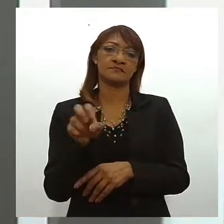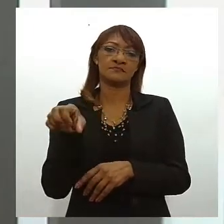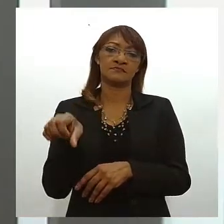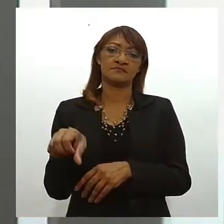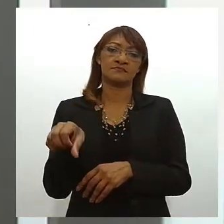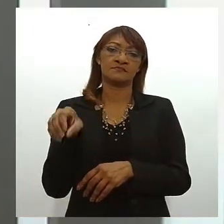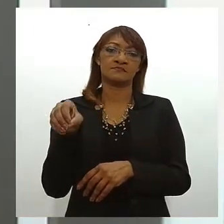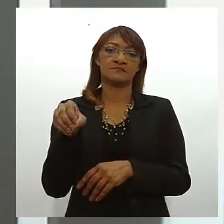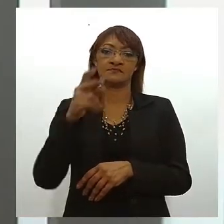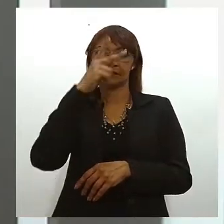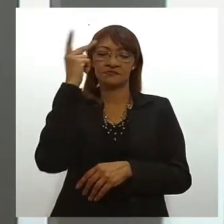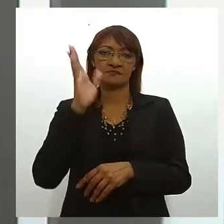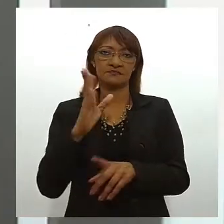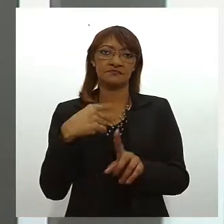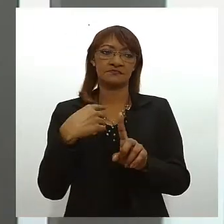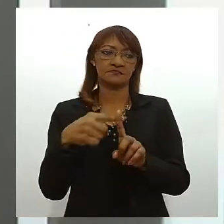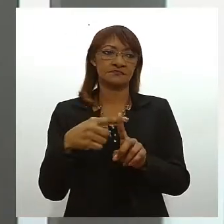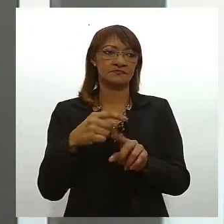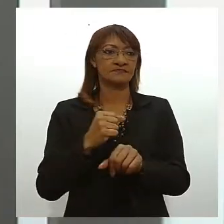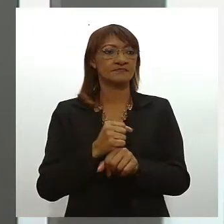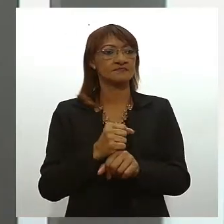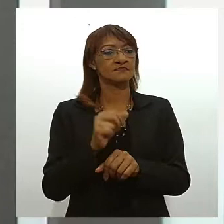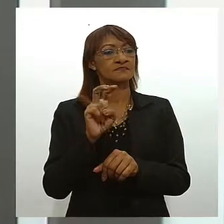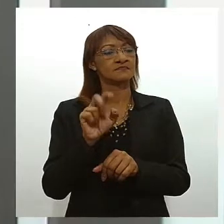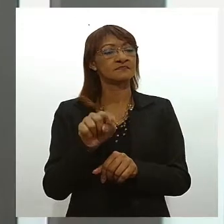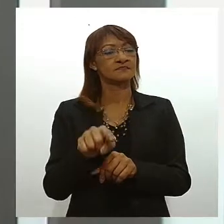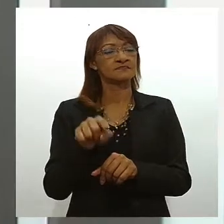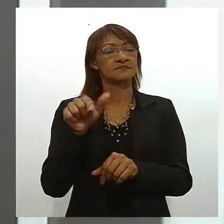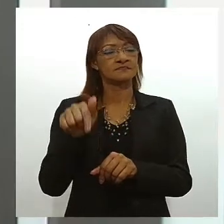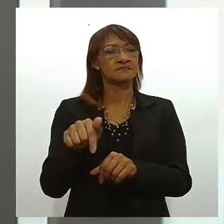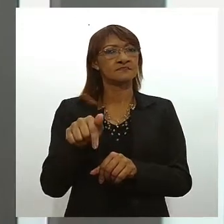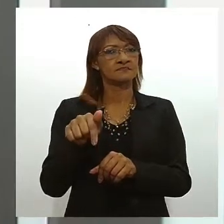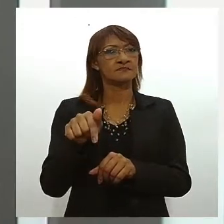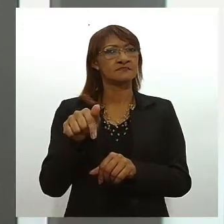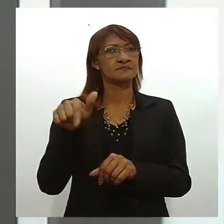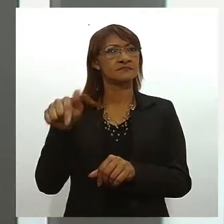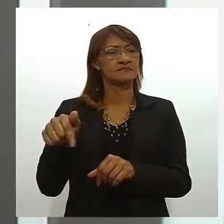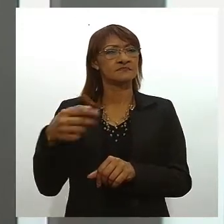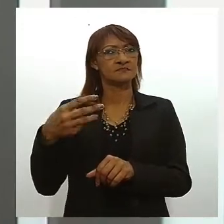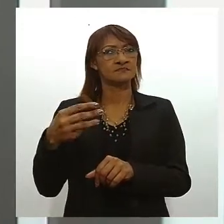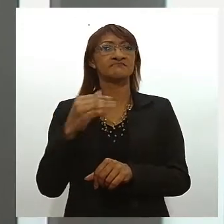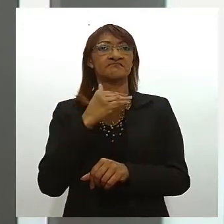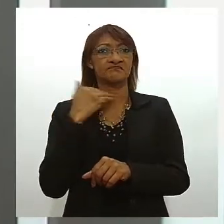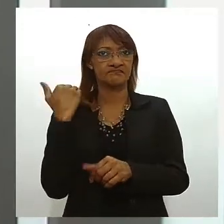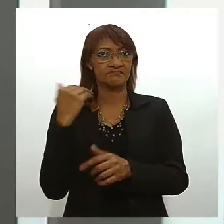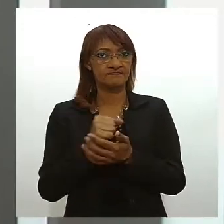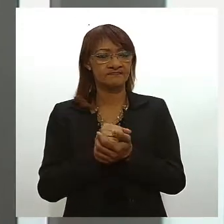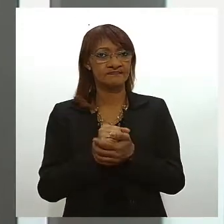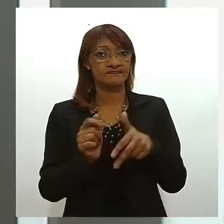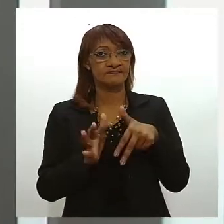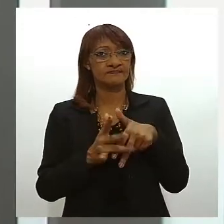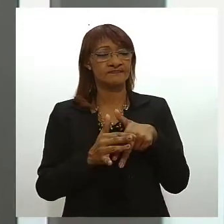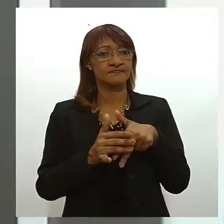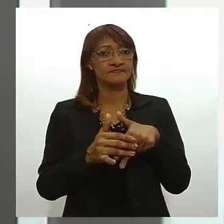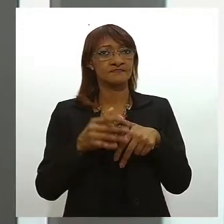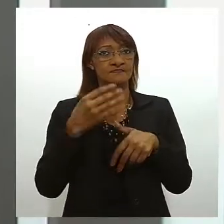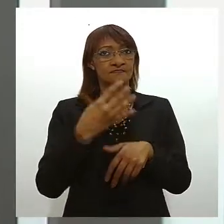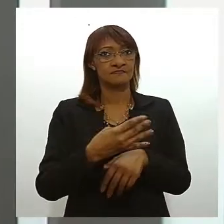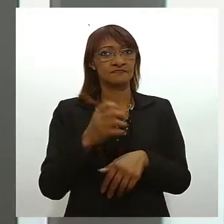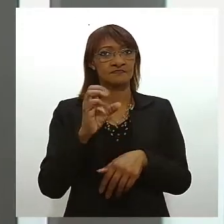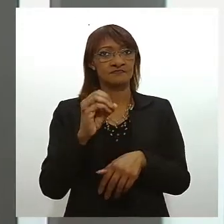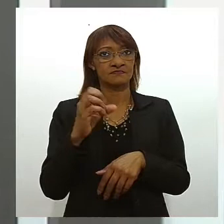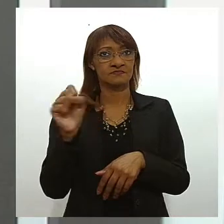pessoas já testaram positivo e 5.773 morreram. Estão internados 408